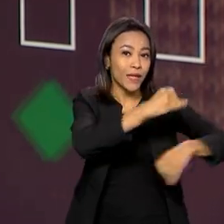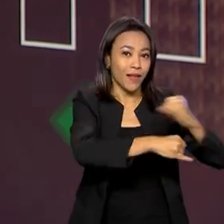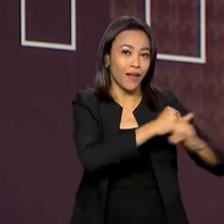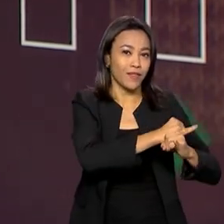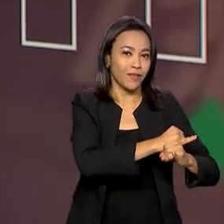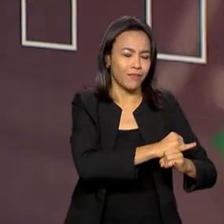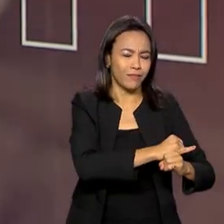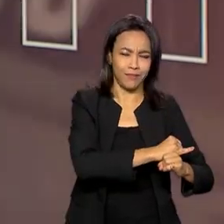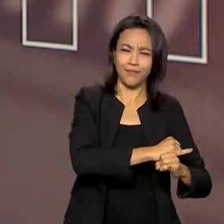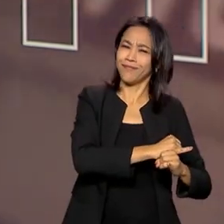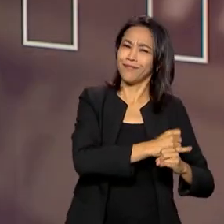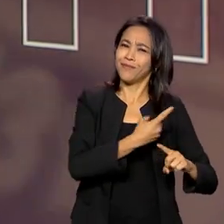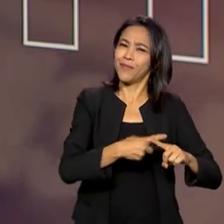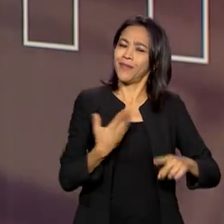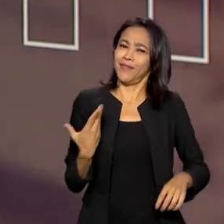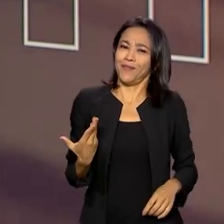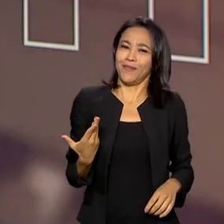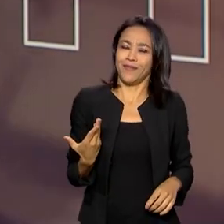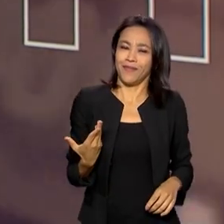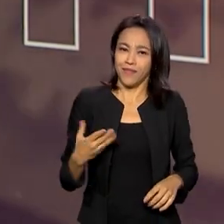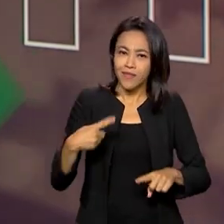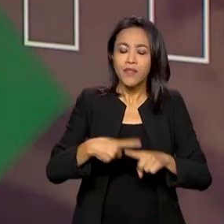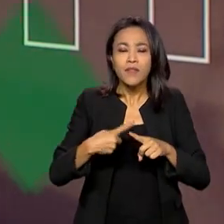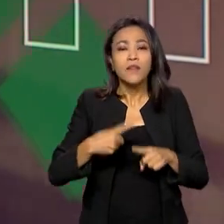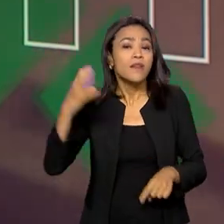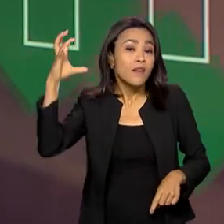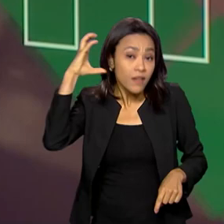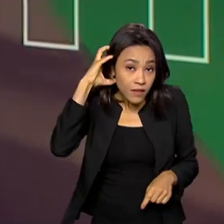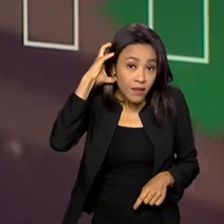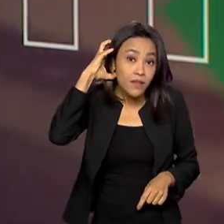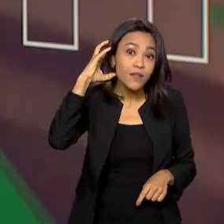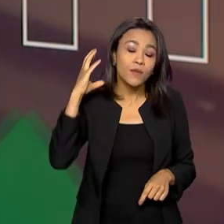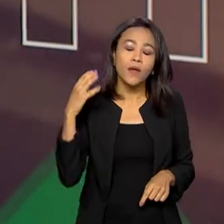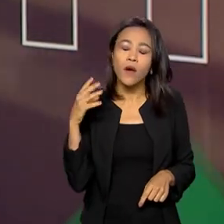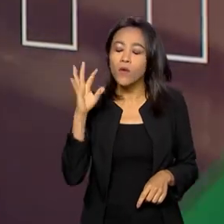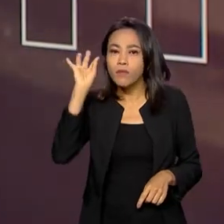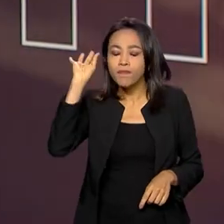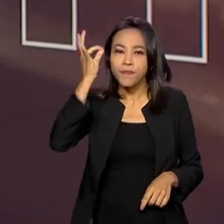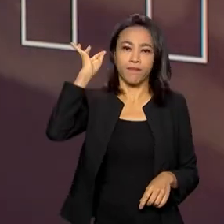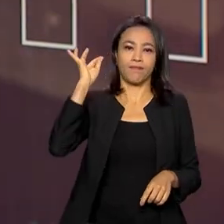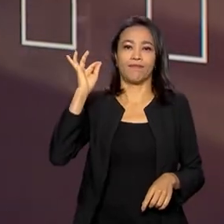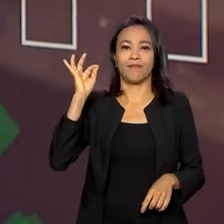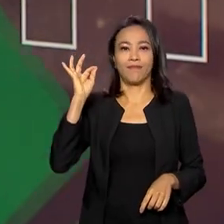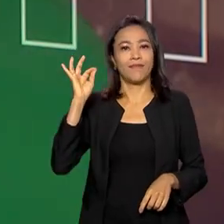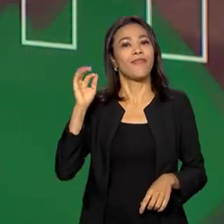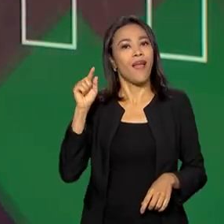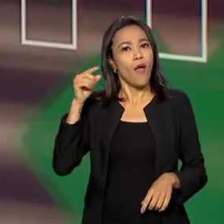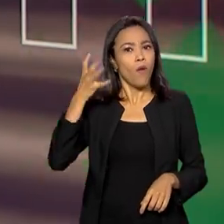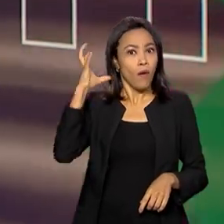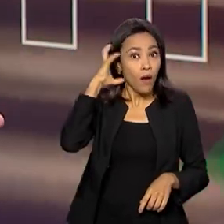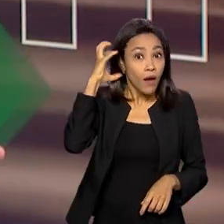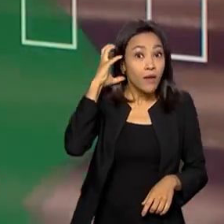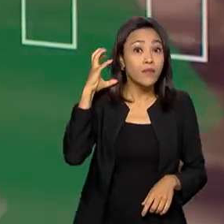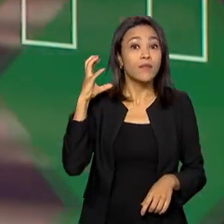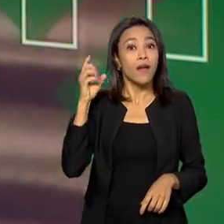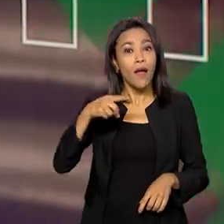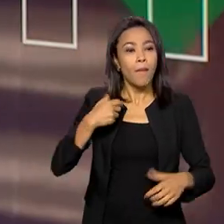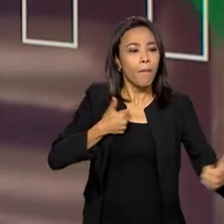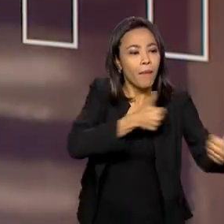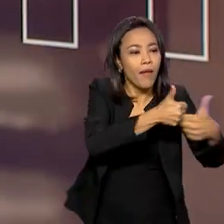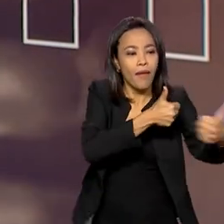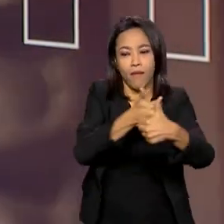Por que isso? Porque o rádio, ele é um meio de comunicação que ele é o mais rápido. É ele que está mais próximo da